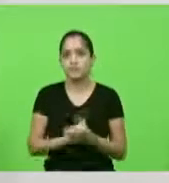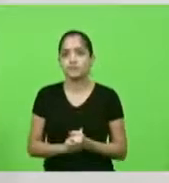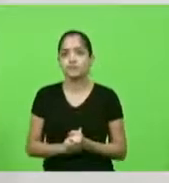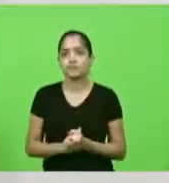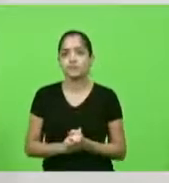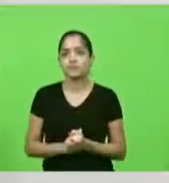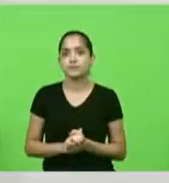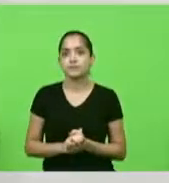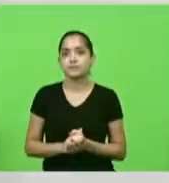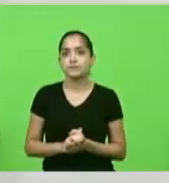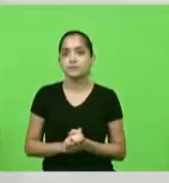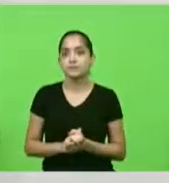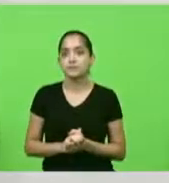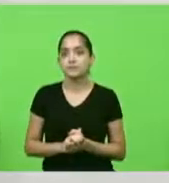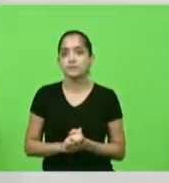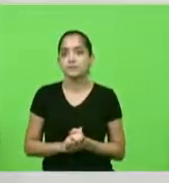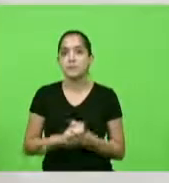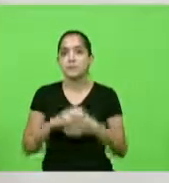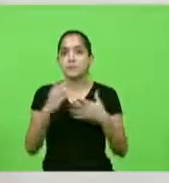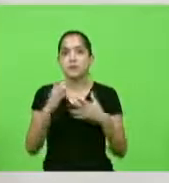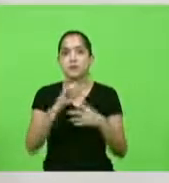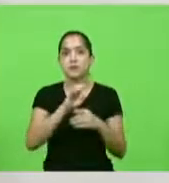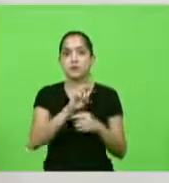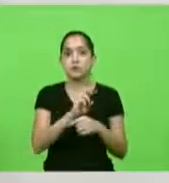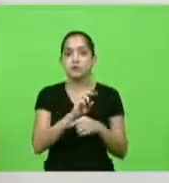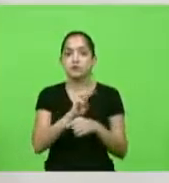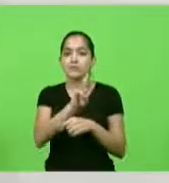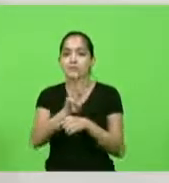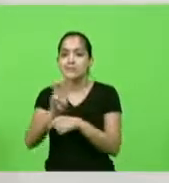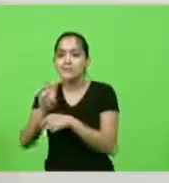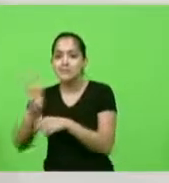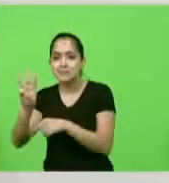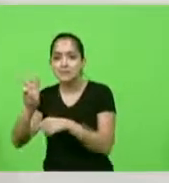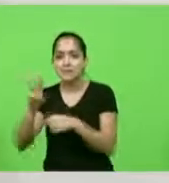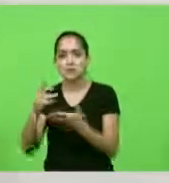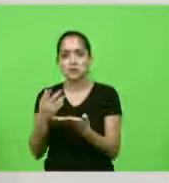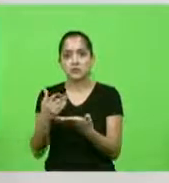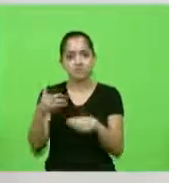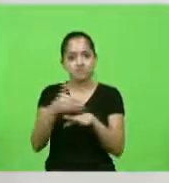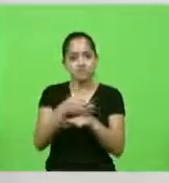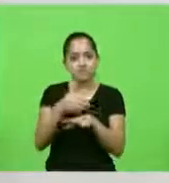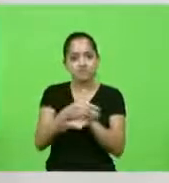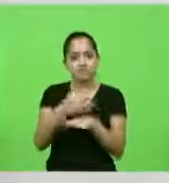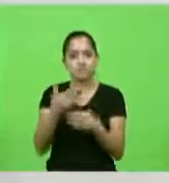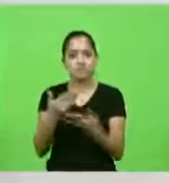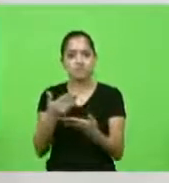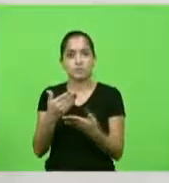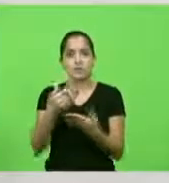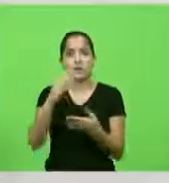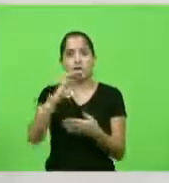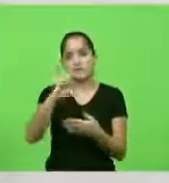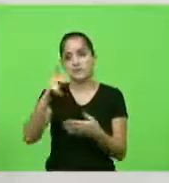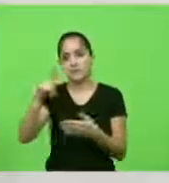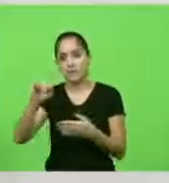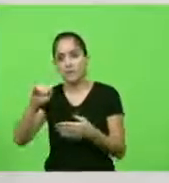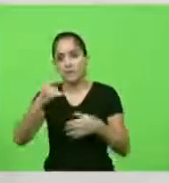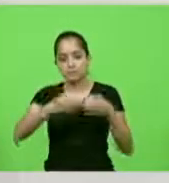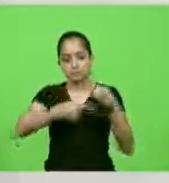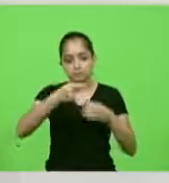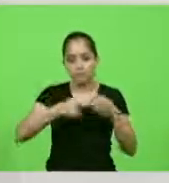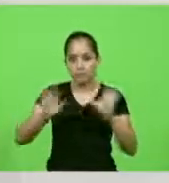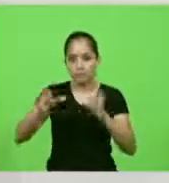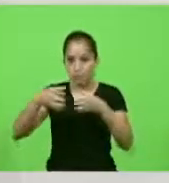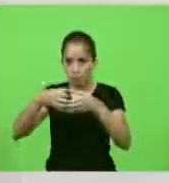pelo site de Intercept Brasil uma CPI teve origem nesta Assembleia Legislativa